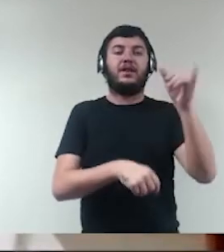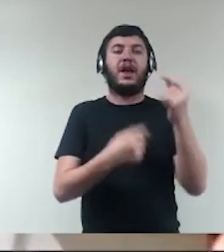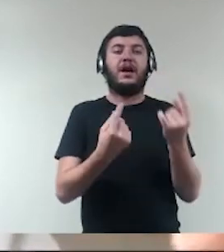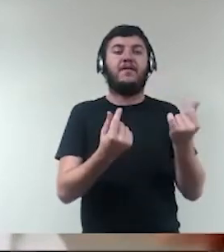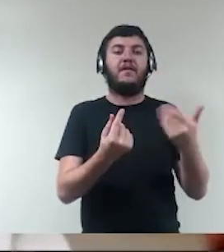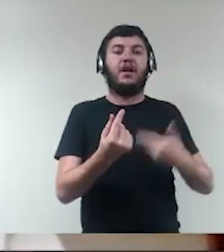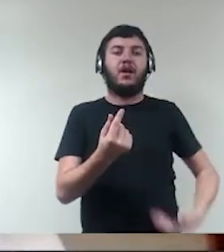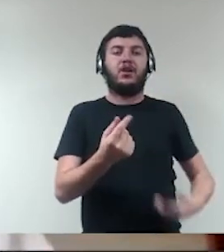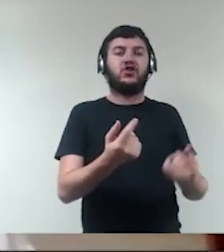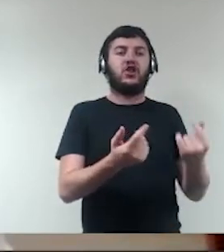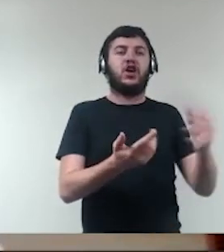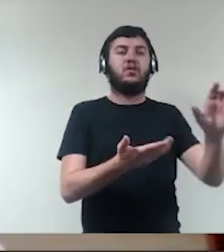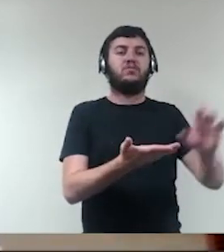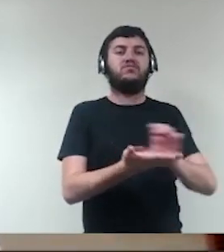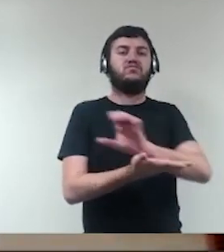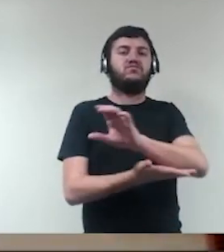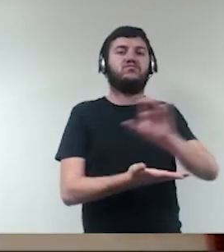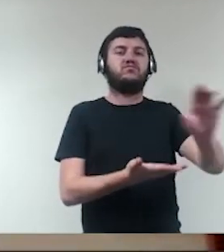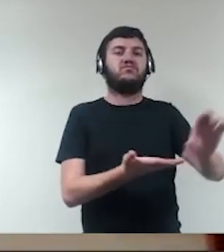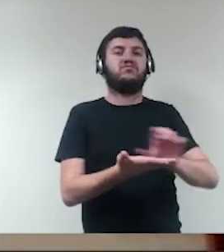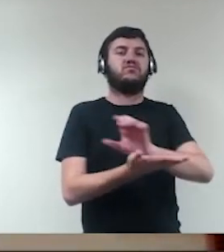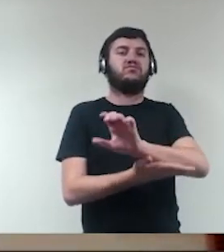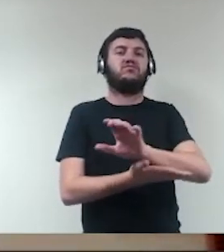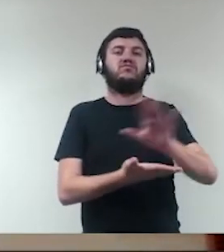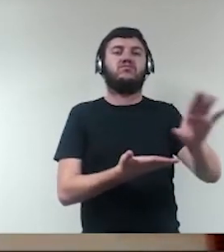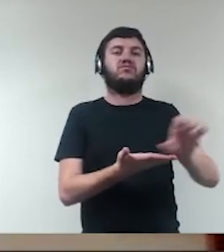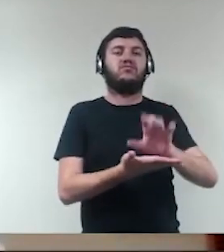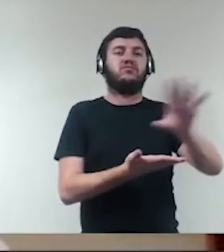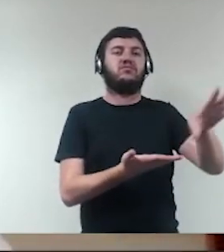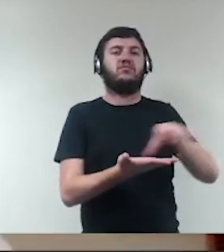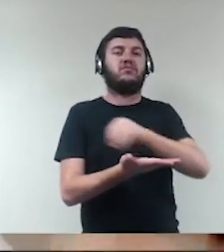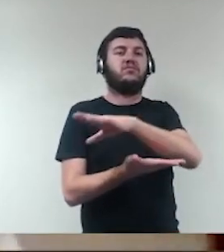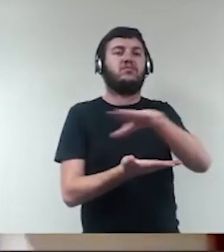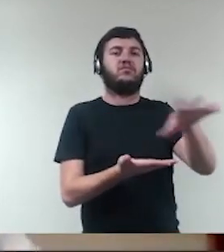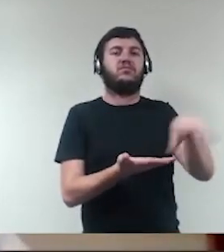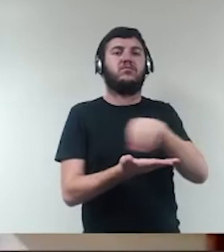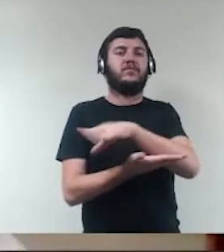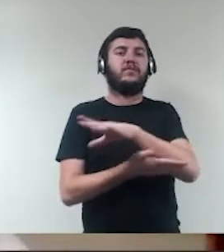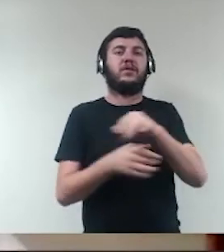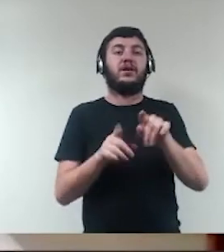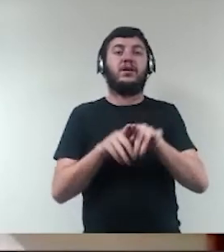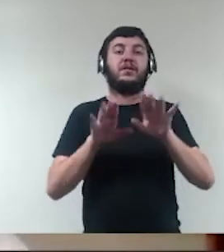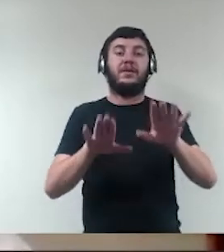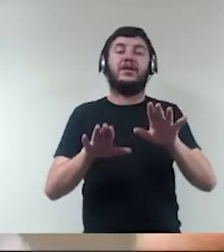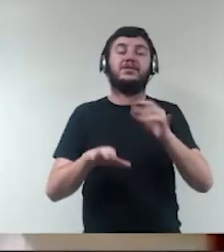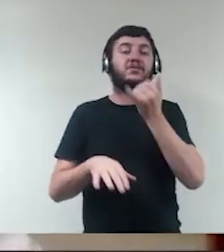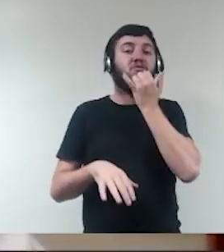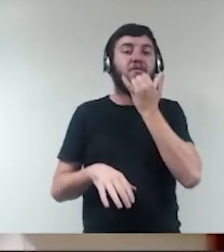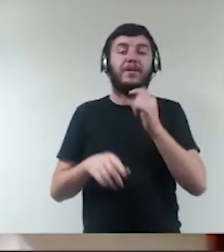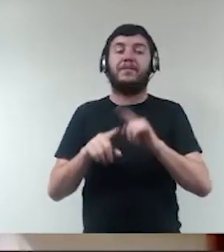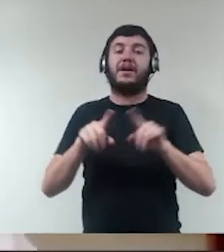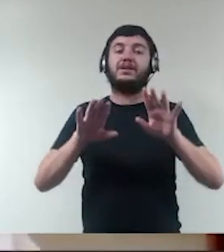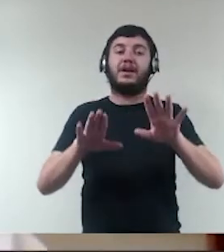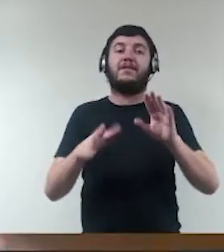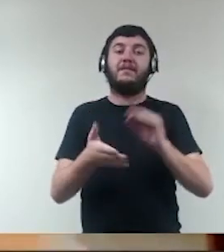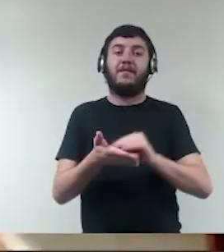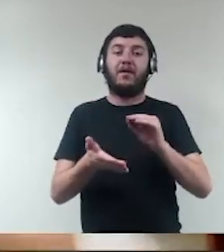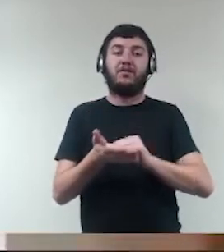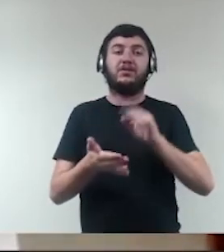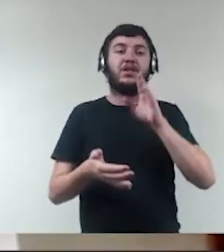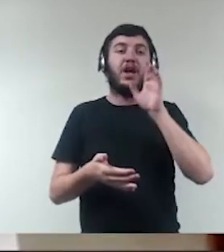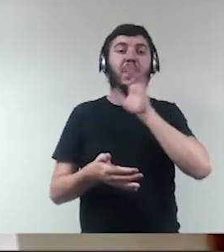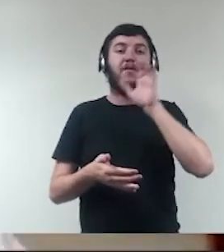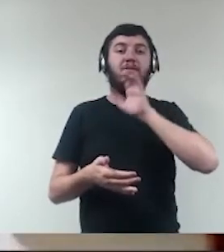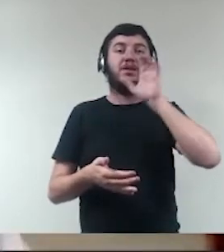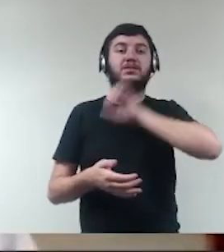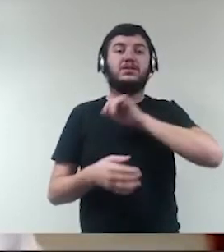o não desvio dos recursos públicos desculpe a ineficiência administrativa é tão danosa quanto